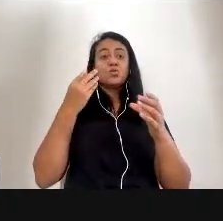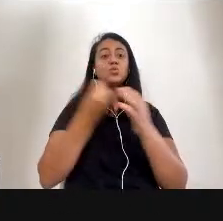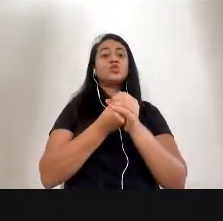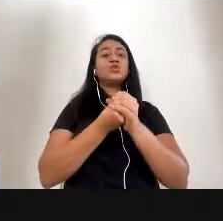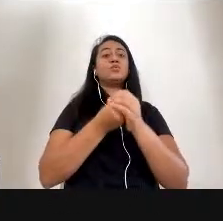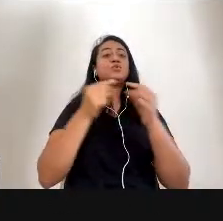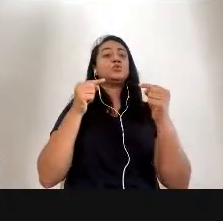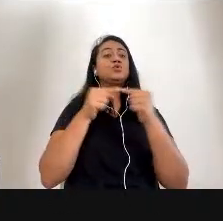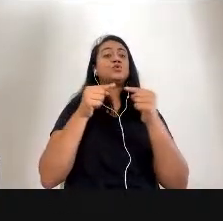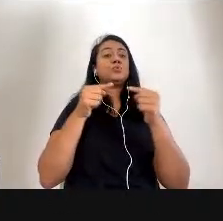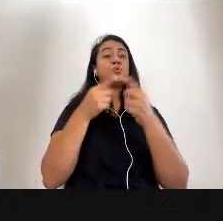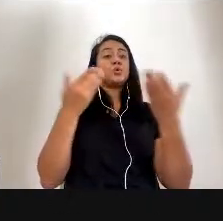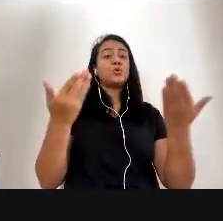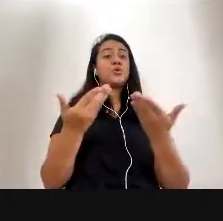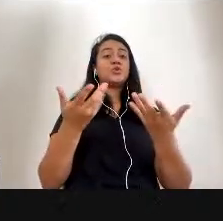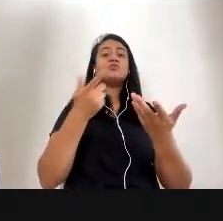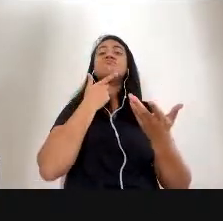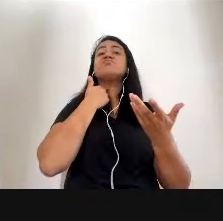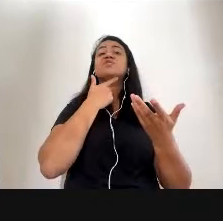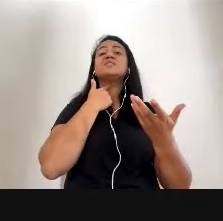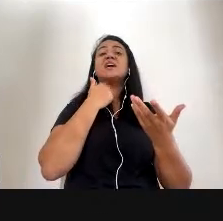E aí tem alguma coisa errada,